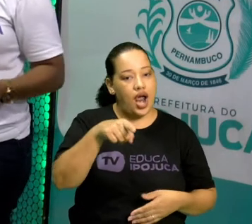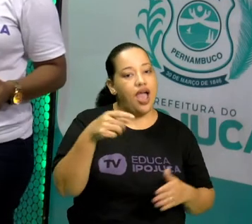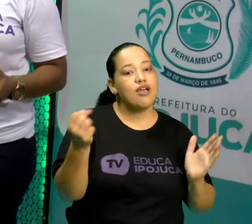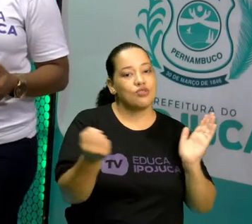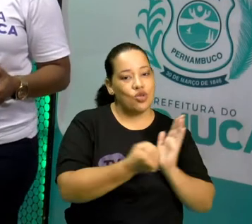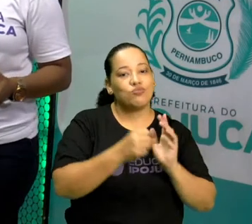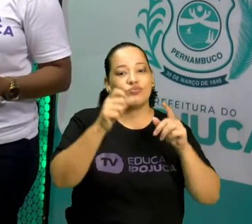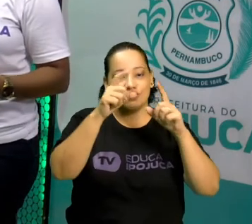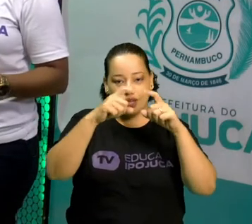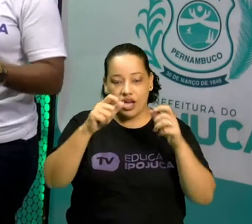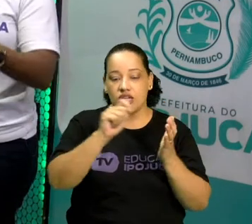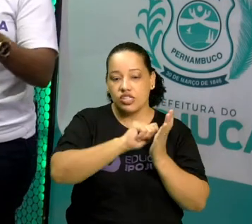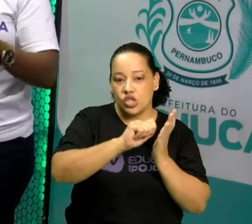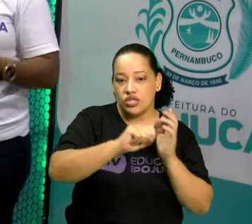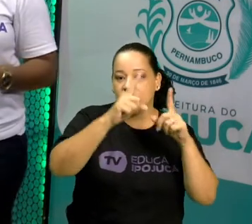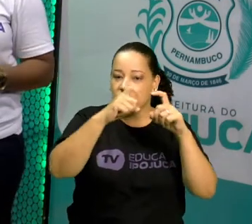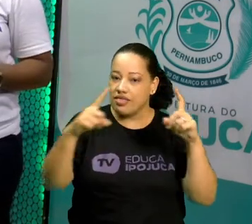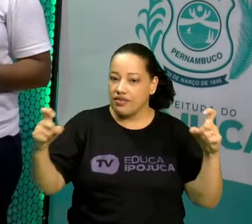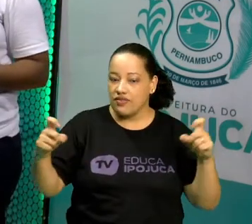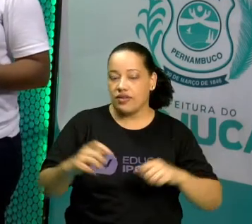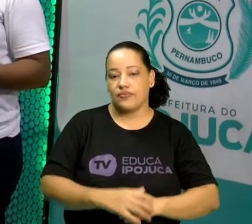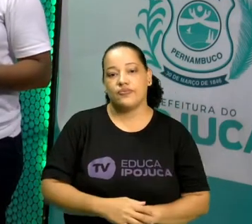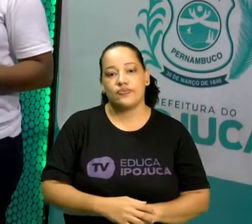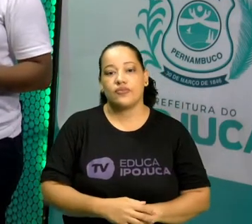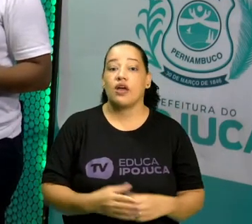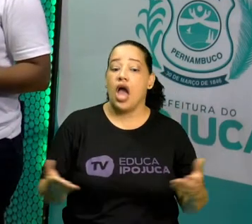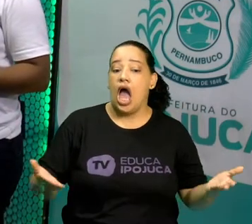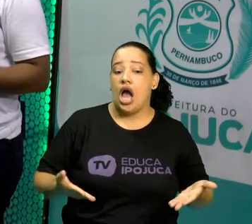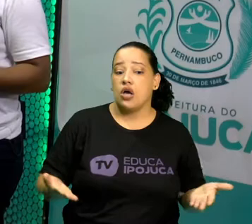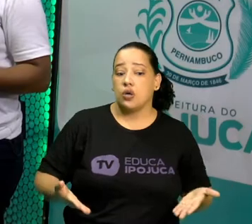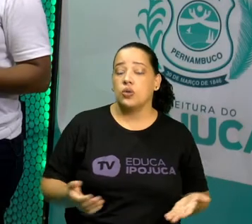Parabéns! Vamos praticar um pouco?